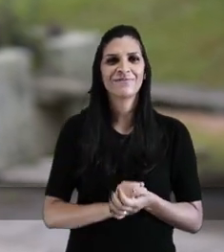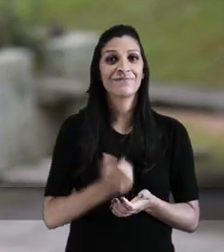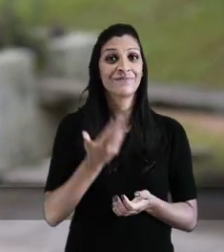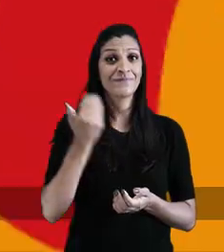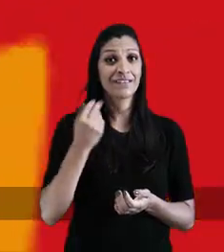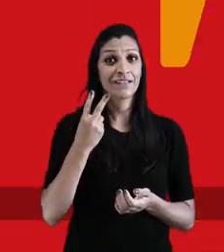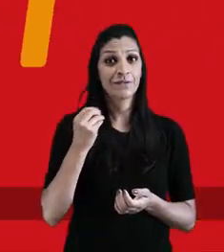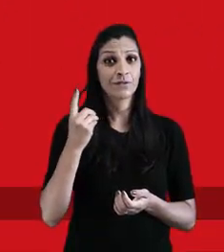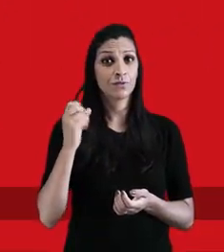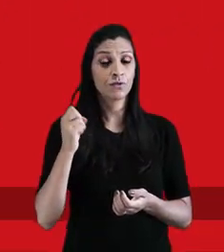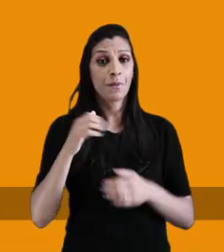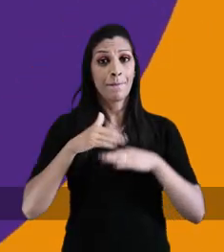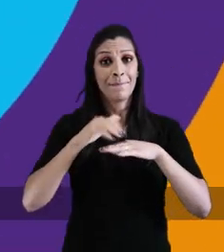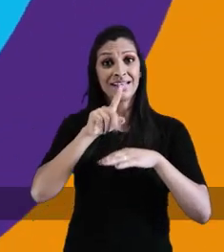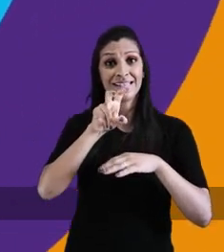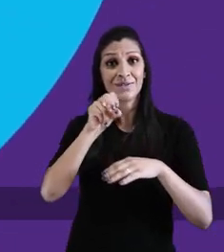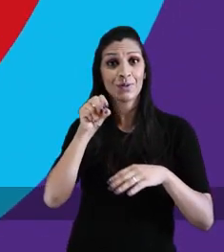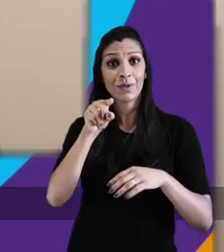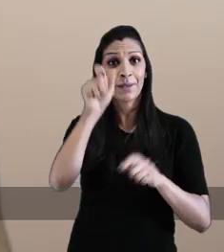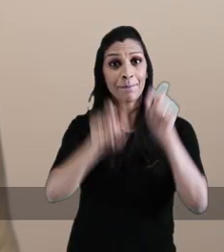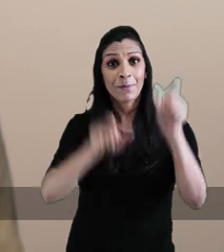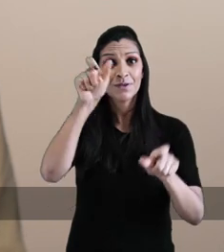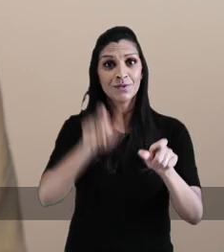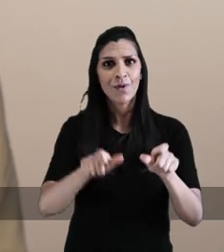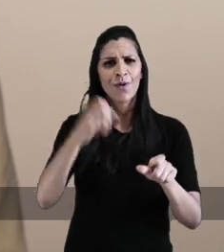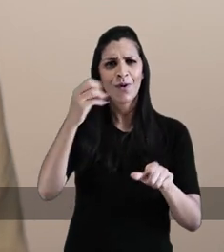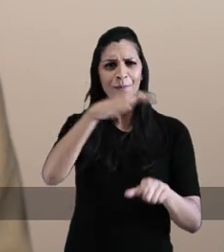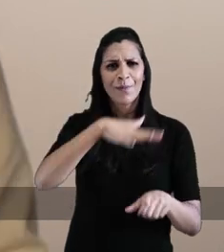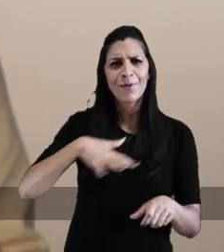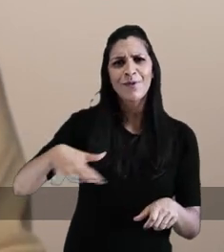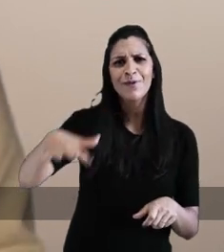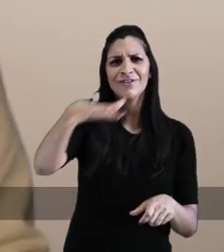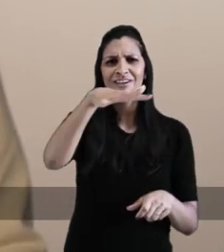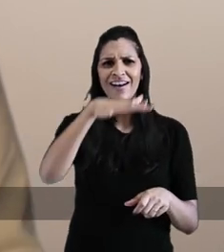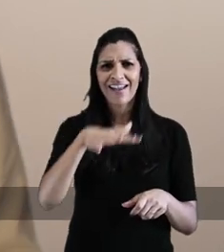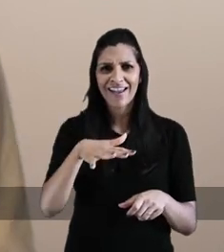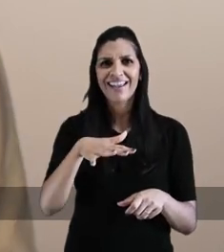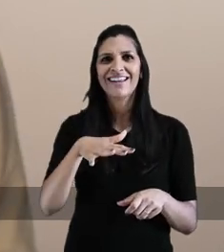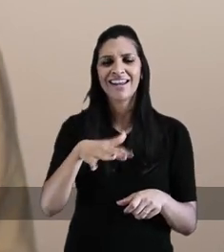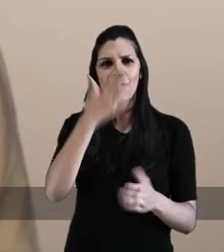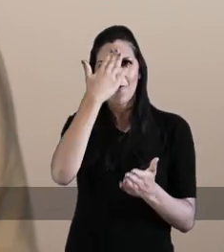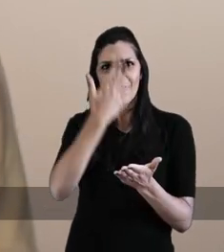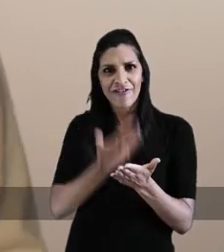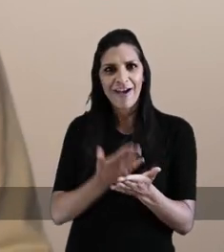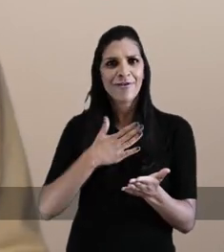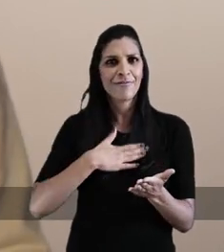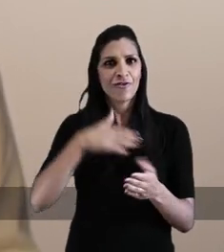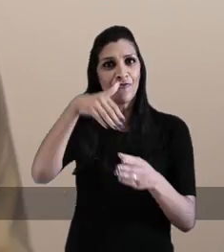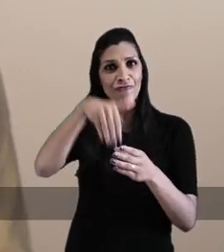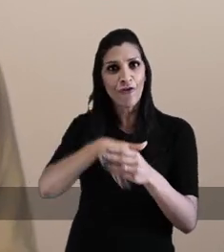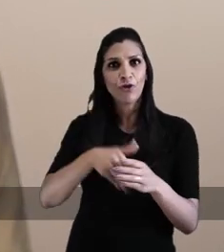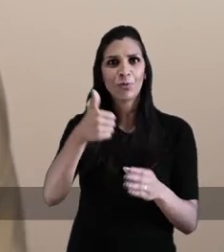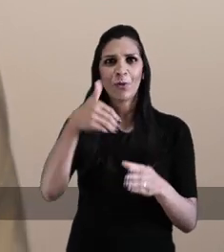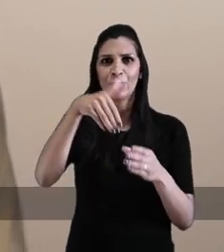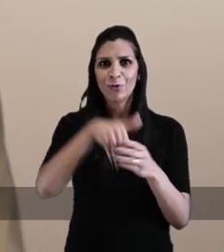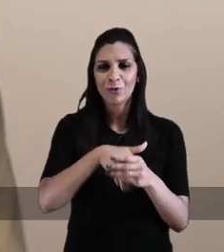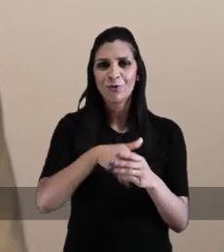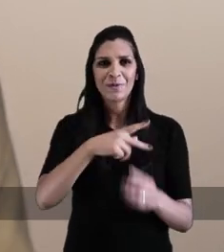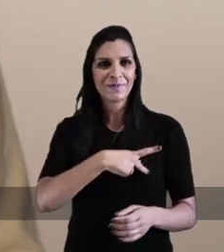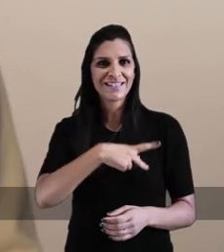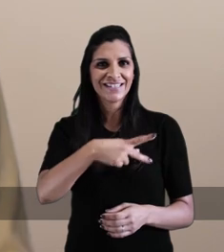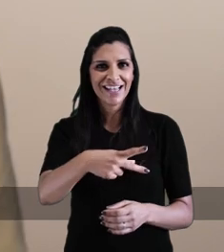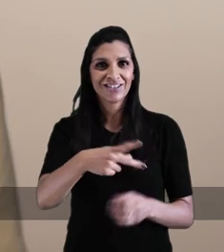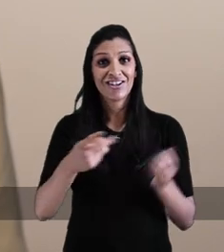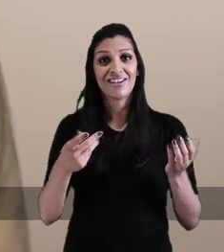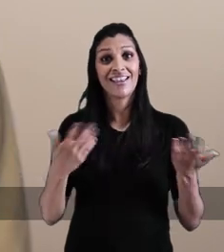ampliar. Vem com o 65. Em 2018, mais de 150 mil de vocês, irmãos e irmãs porto-alegrenses,